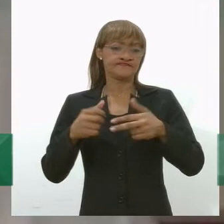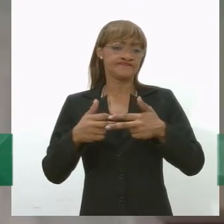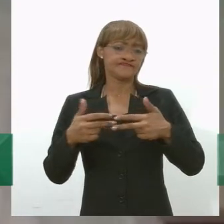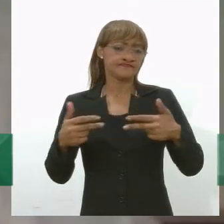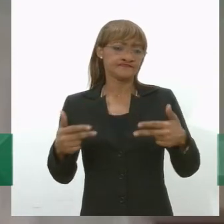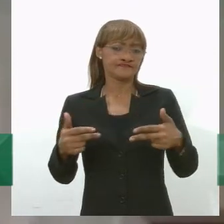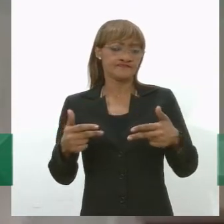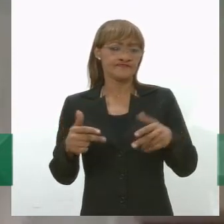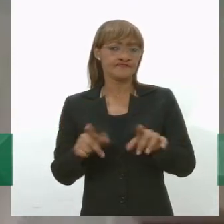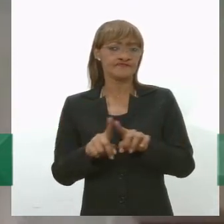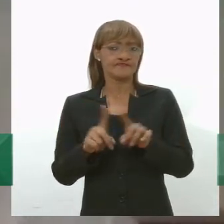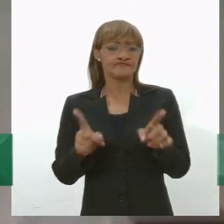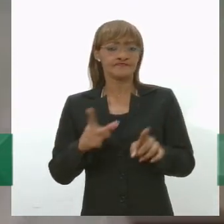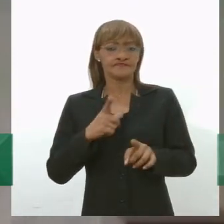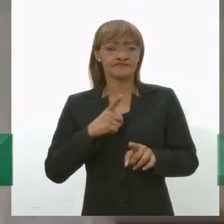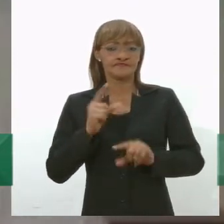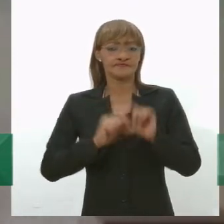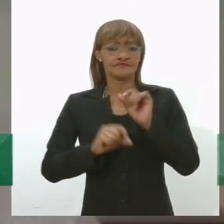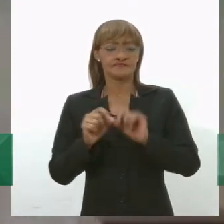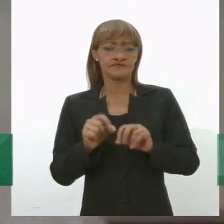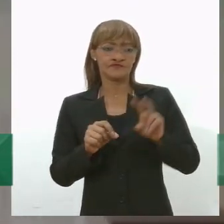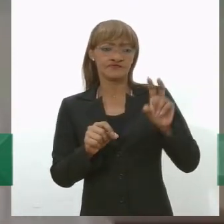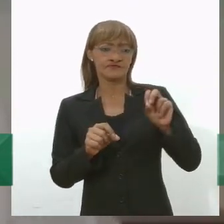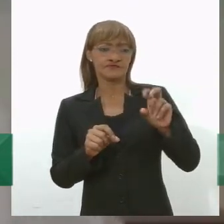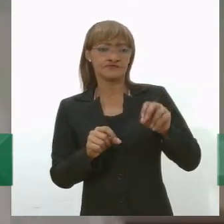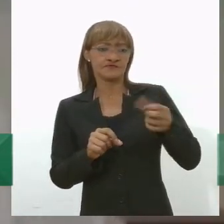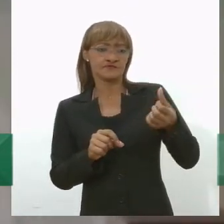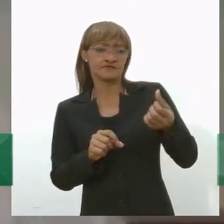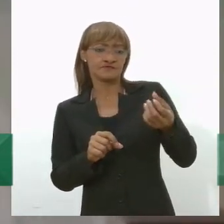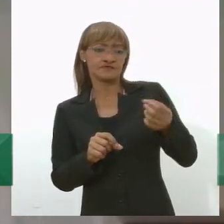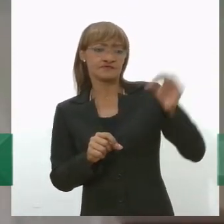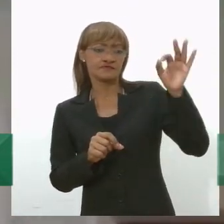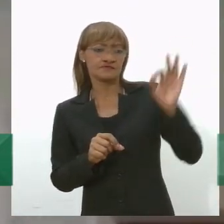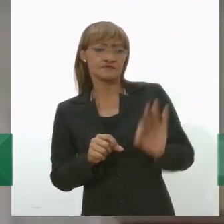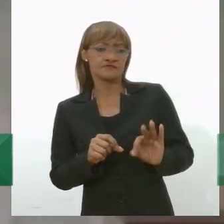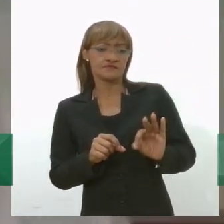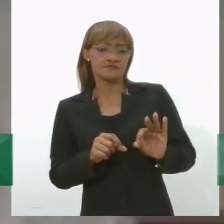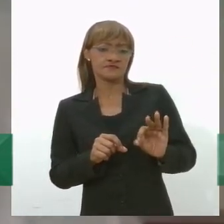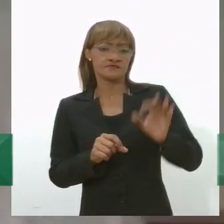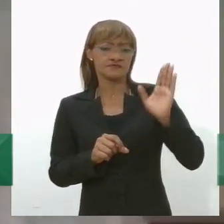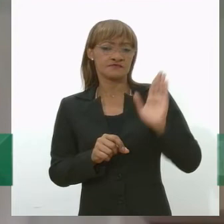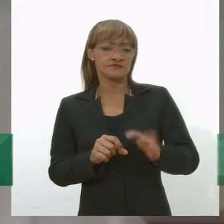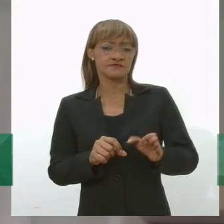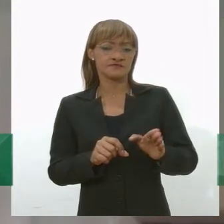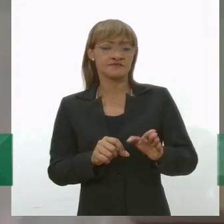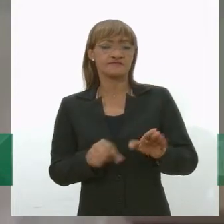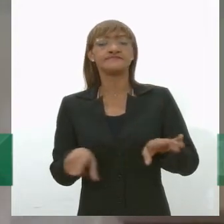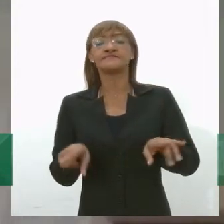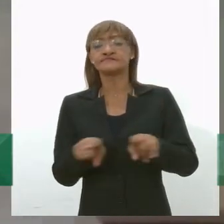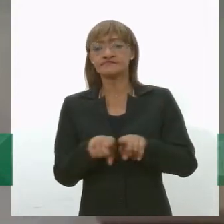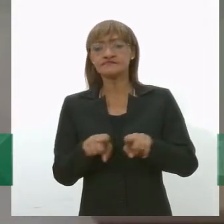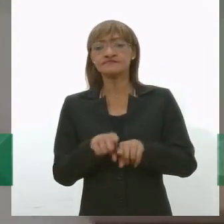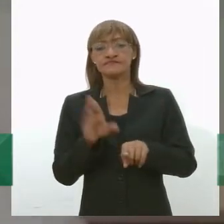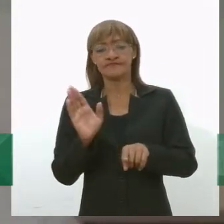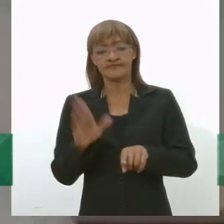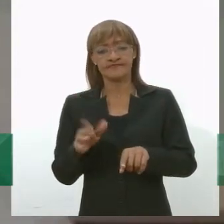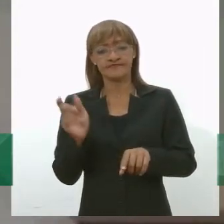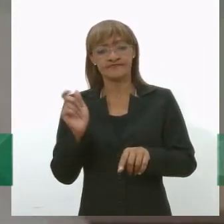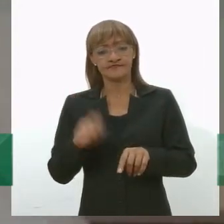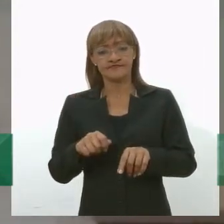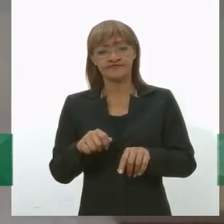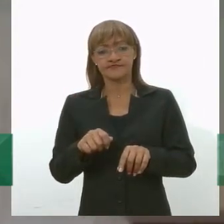gente tem umas 50%, 60% de composição de orgânicos dos resíduos que também podem ser destinados para algum tipo de